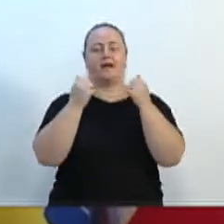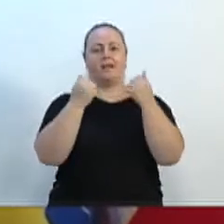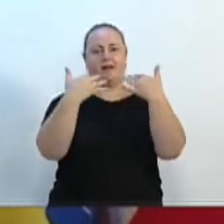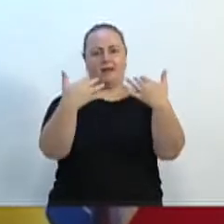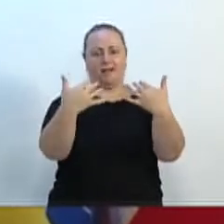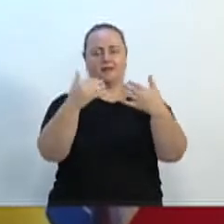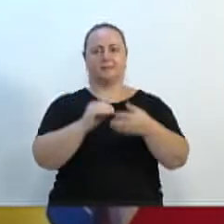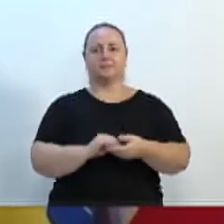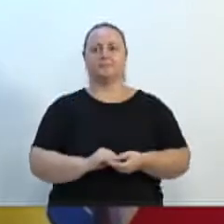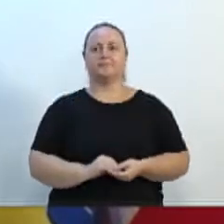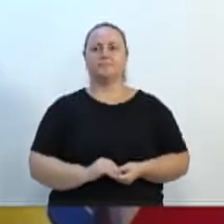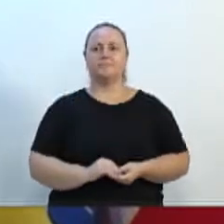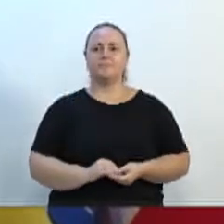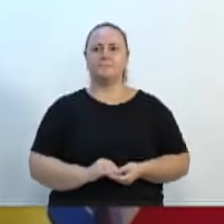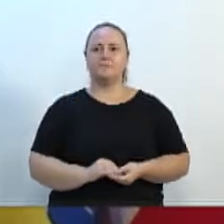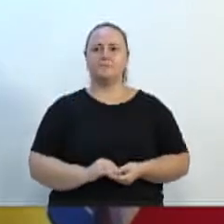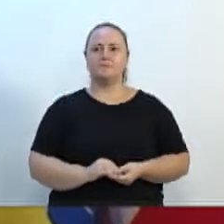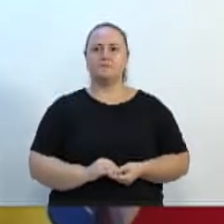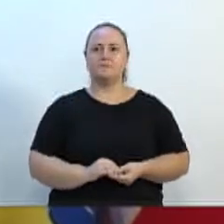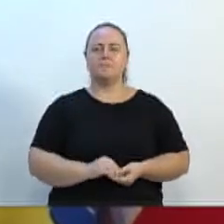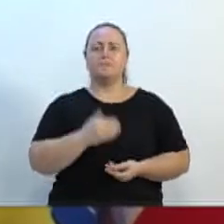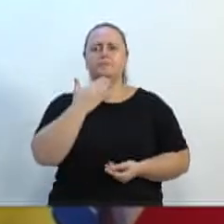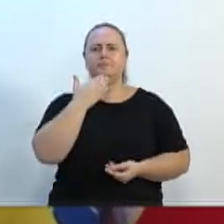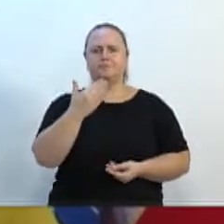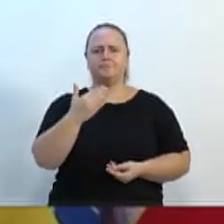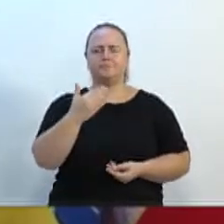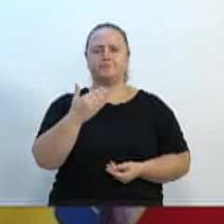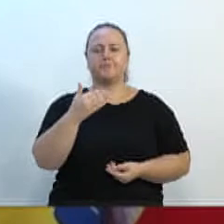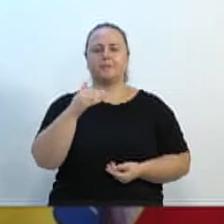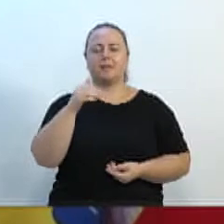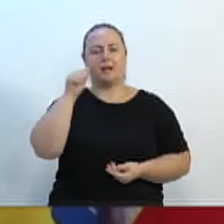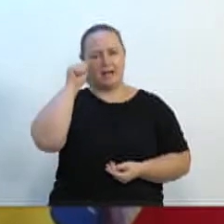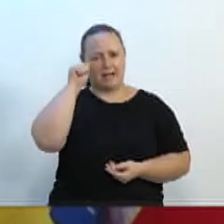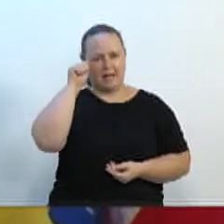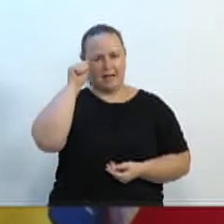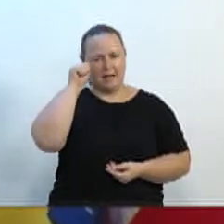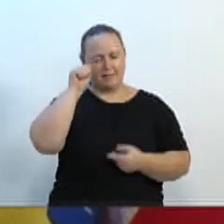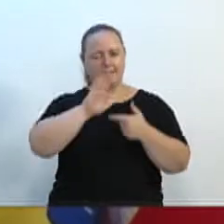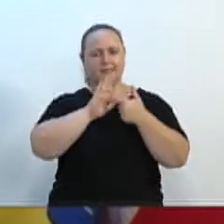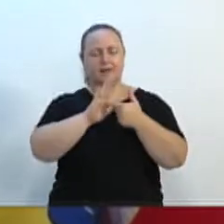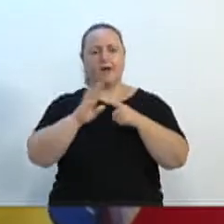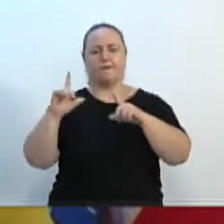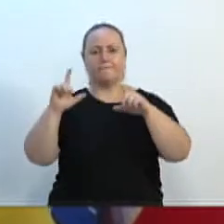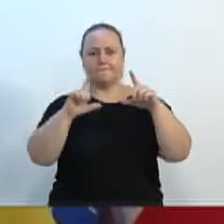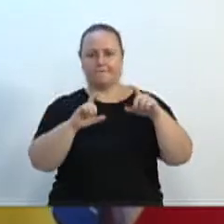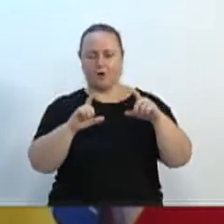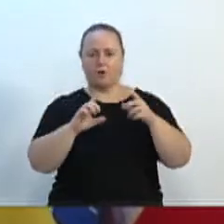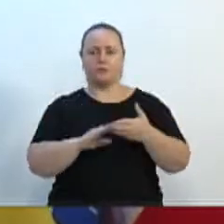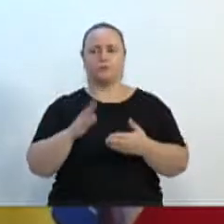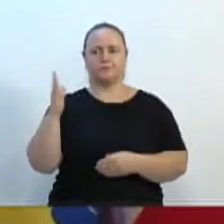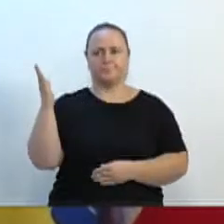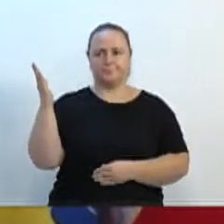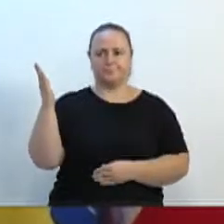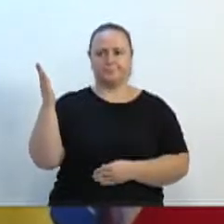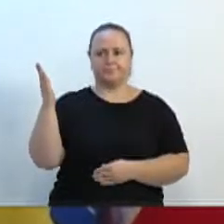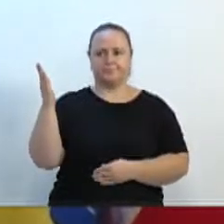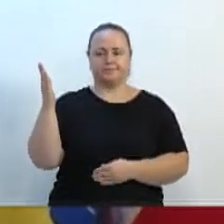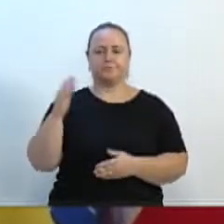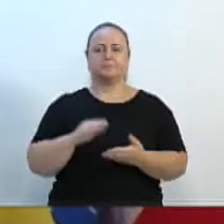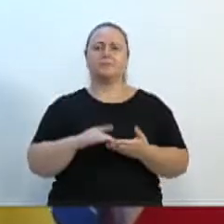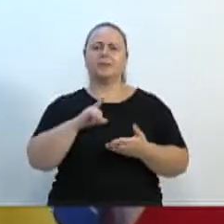o Ari soltasse as fotos ali da linha chilena popular, linha de Serol.